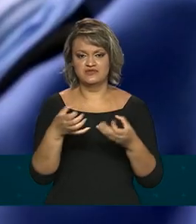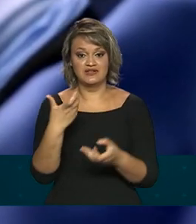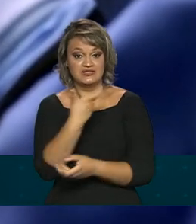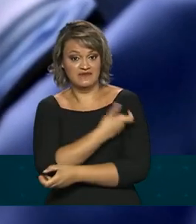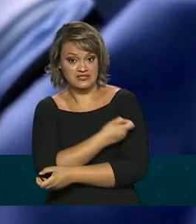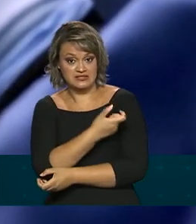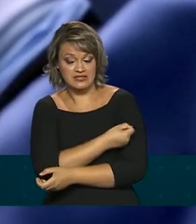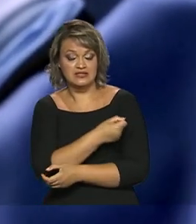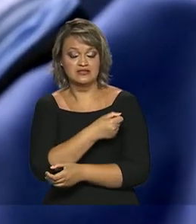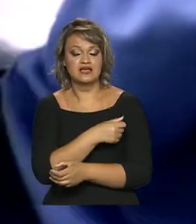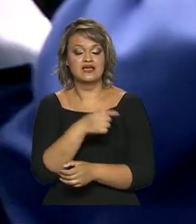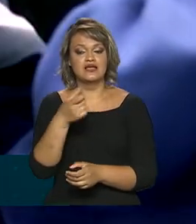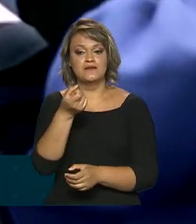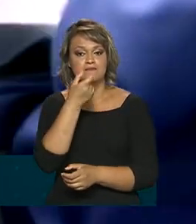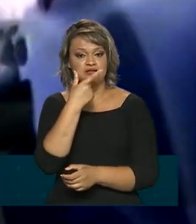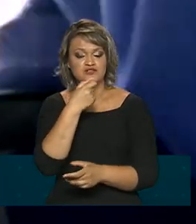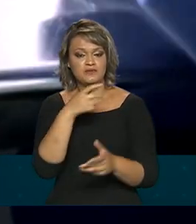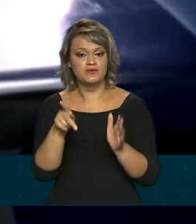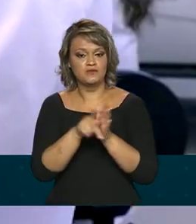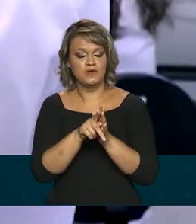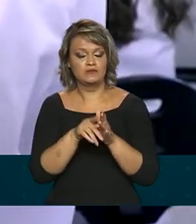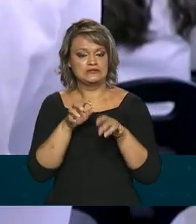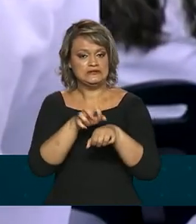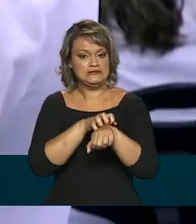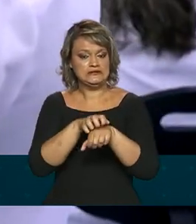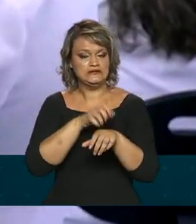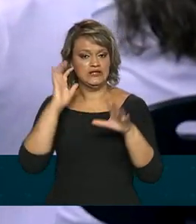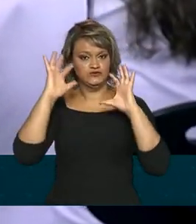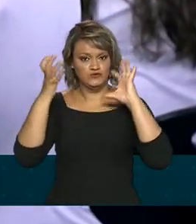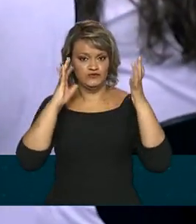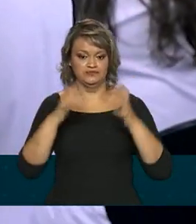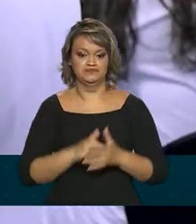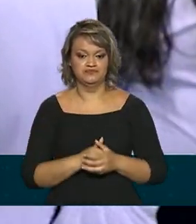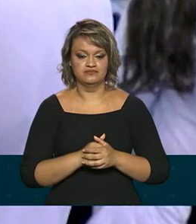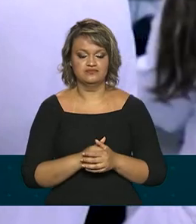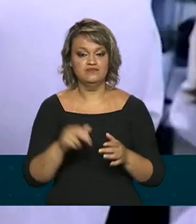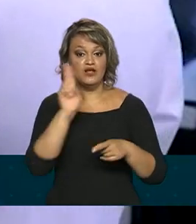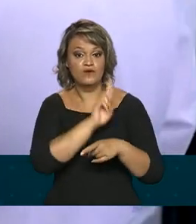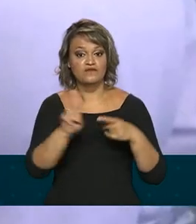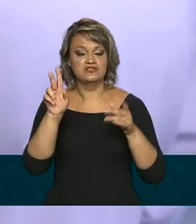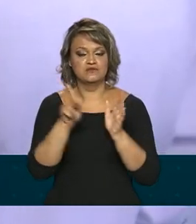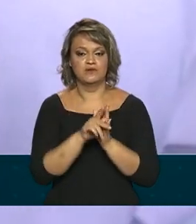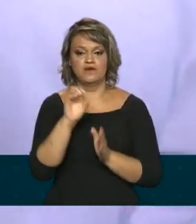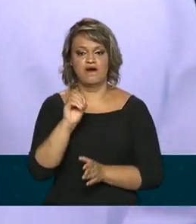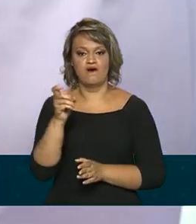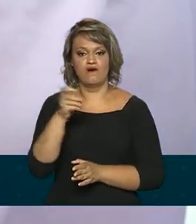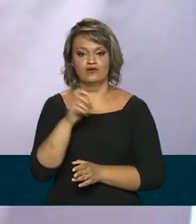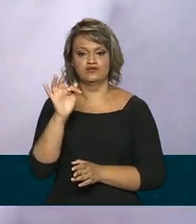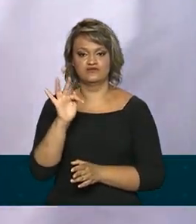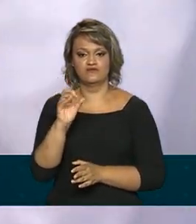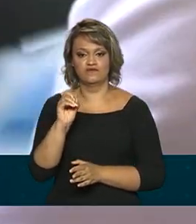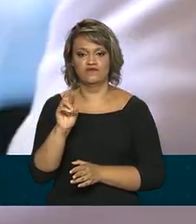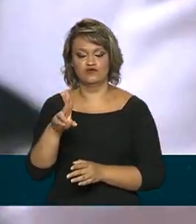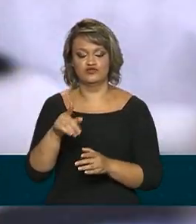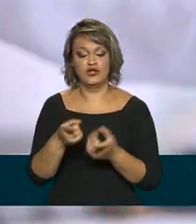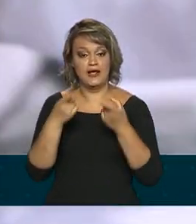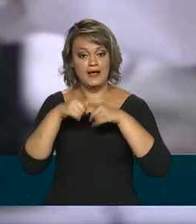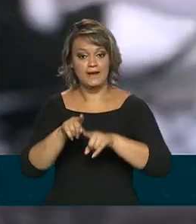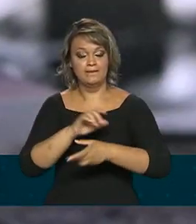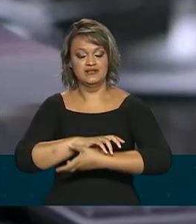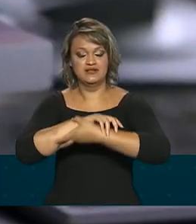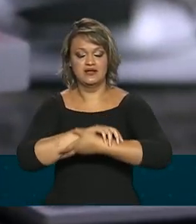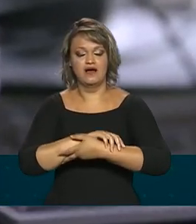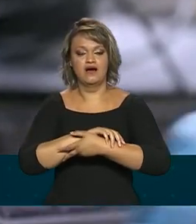e medicamentos para infecções. A Universidade Britânica de Oxford, em parceria com o Laboratório